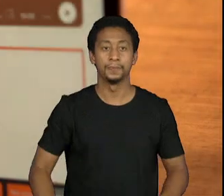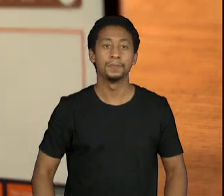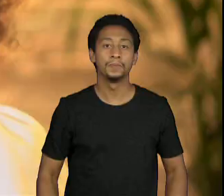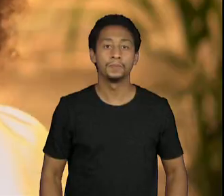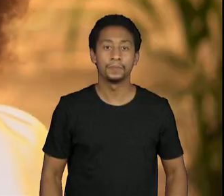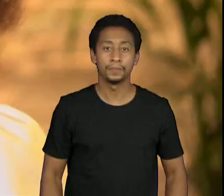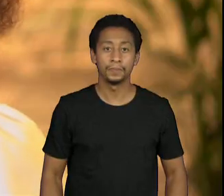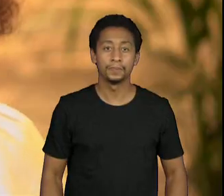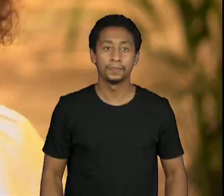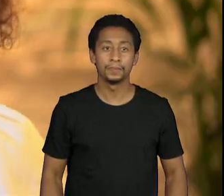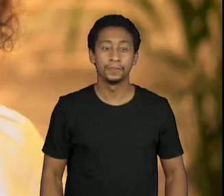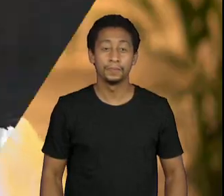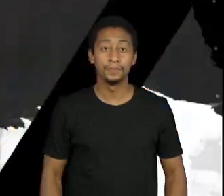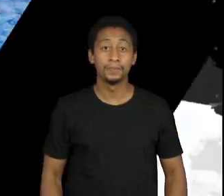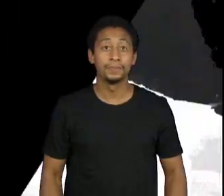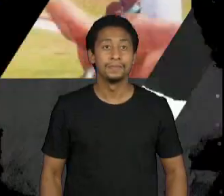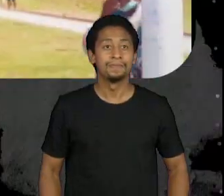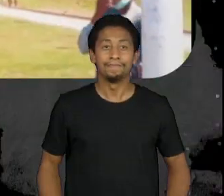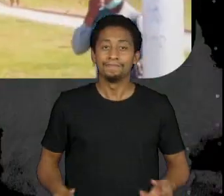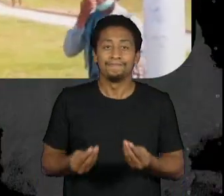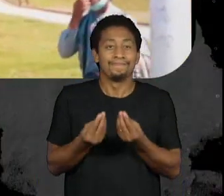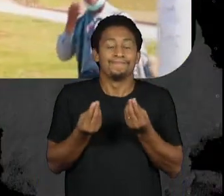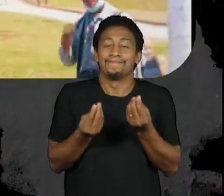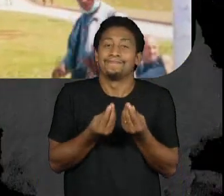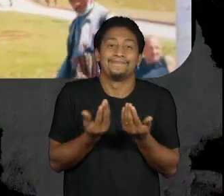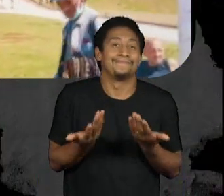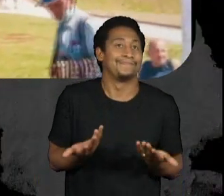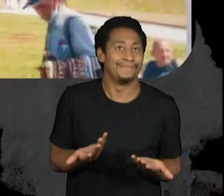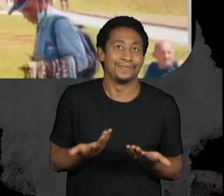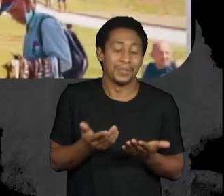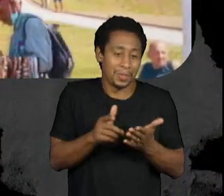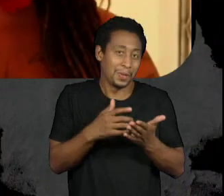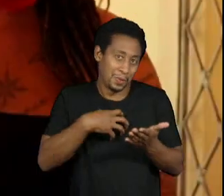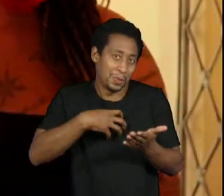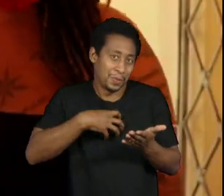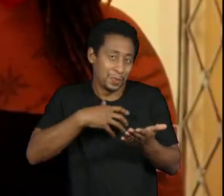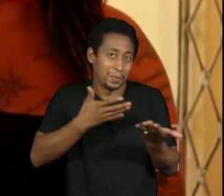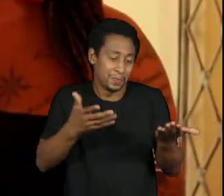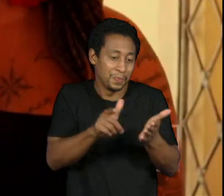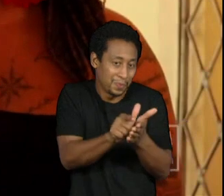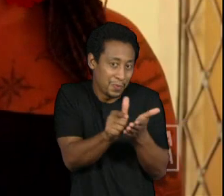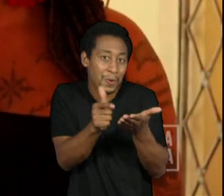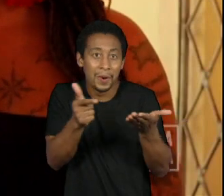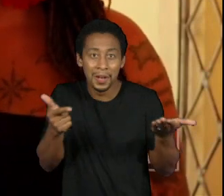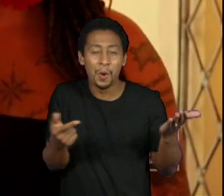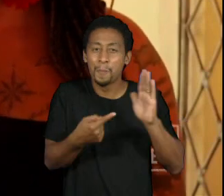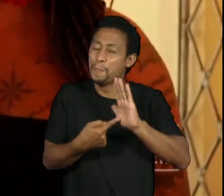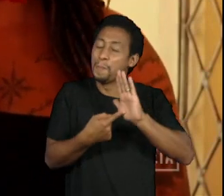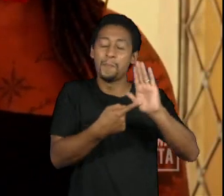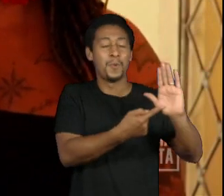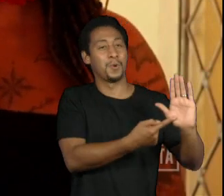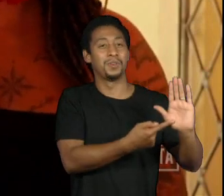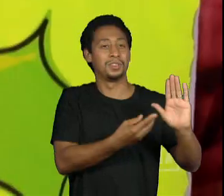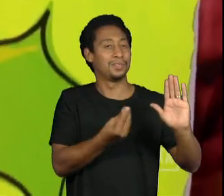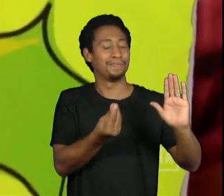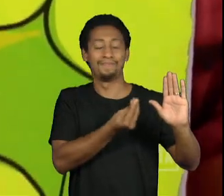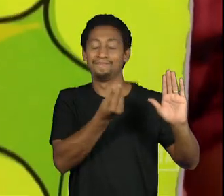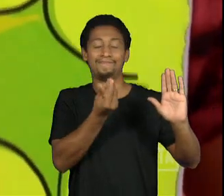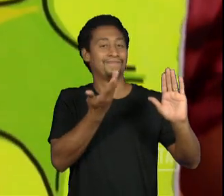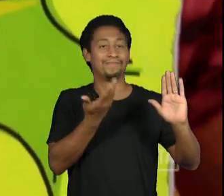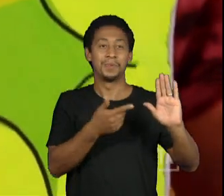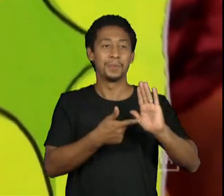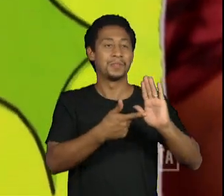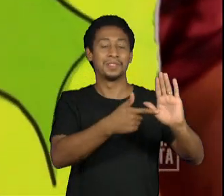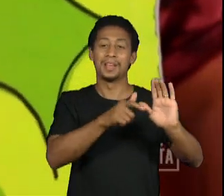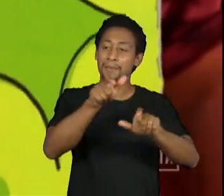O alma vem de um lugar que não é do outro, né? É sobre si.